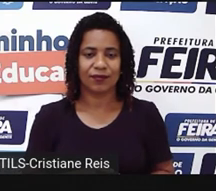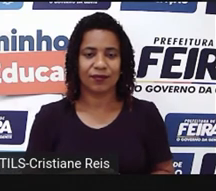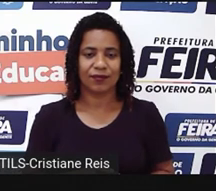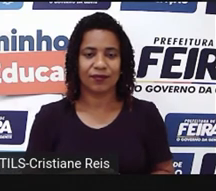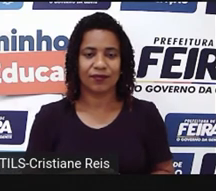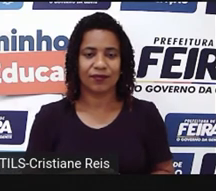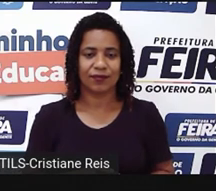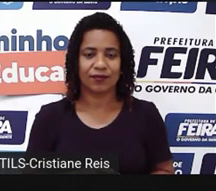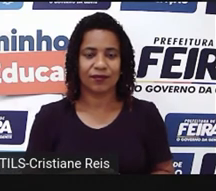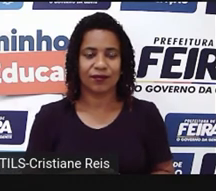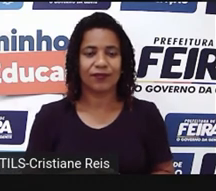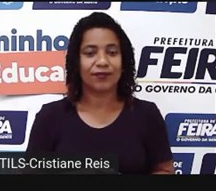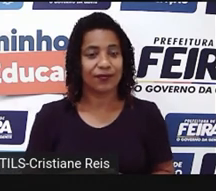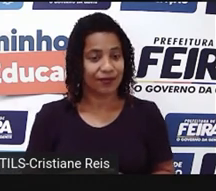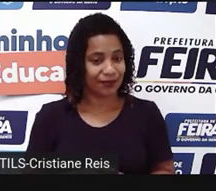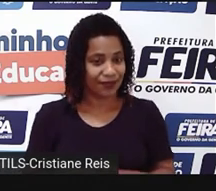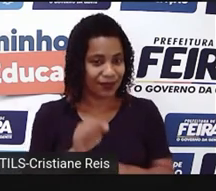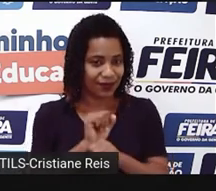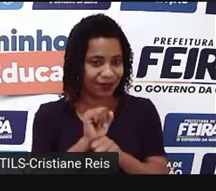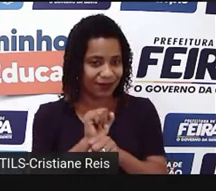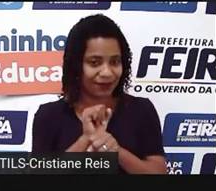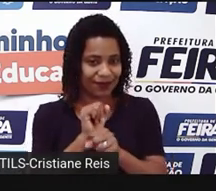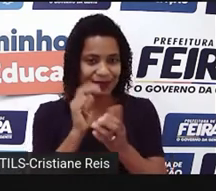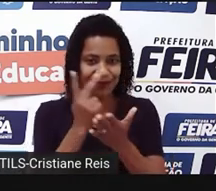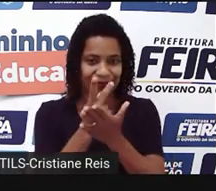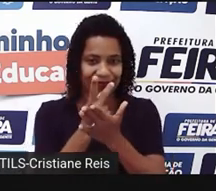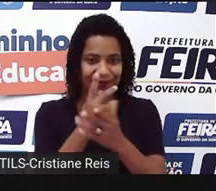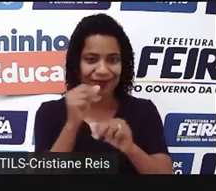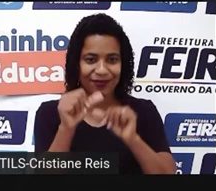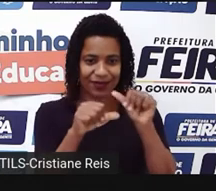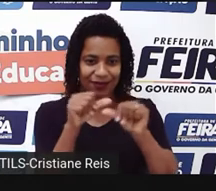Just a moment, que eu coloquei aqui no lugar errado. Baby.